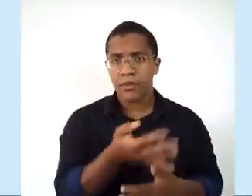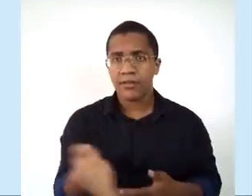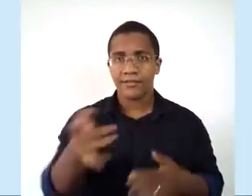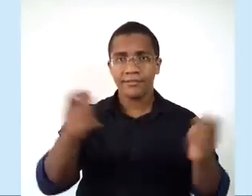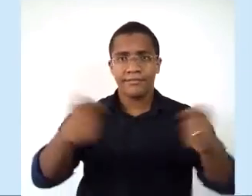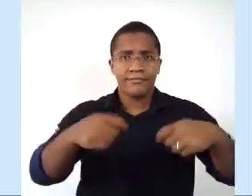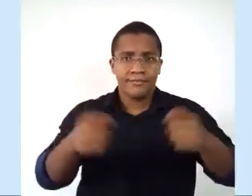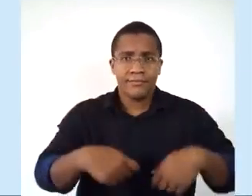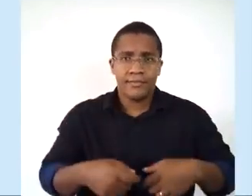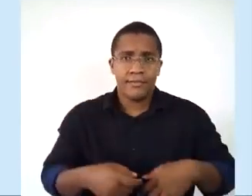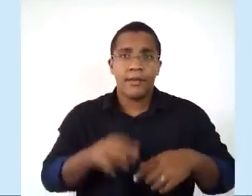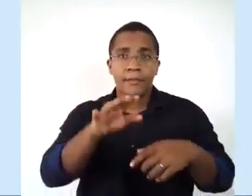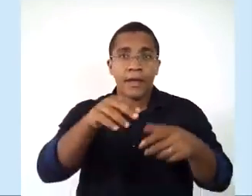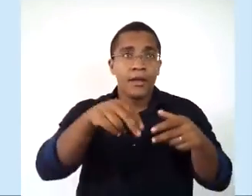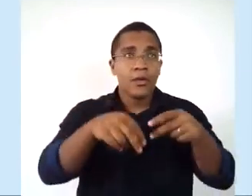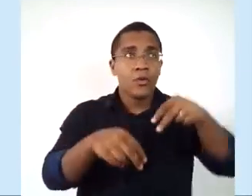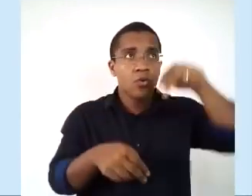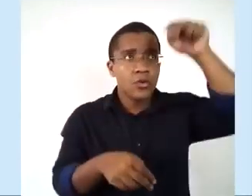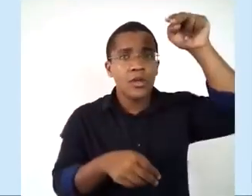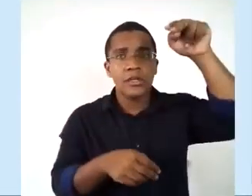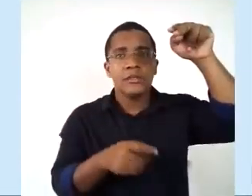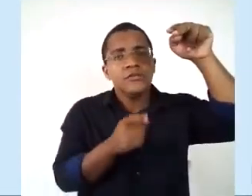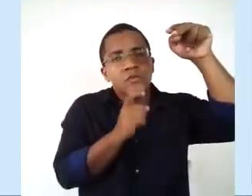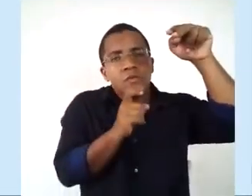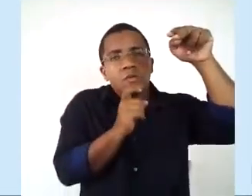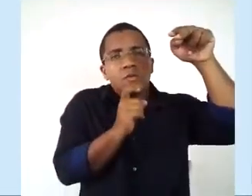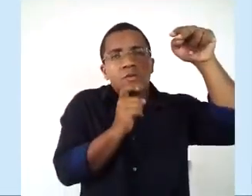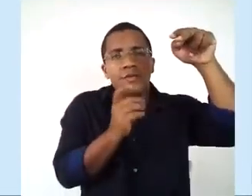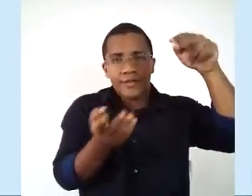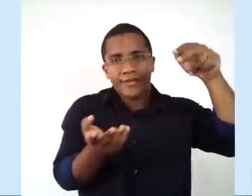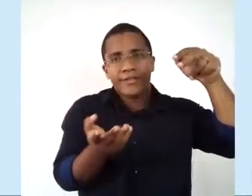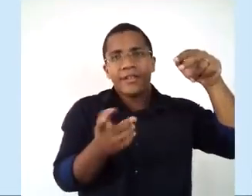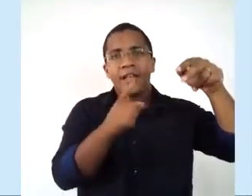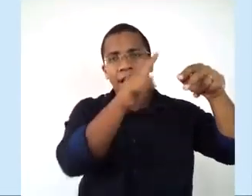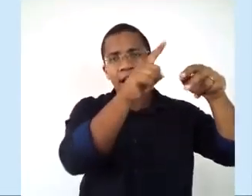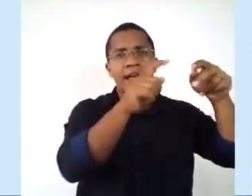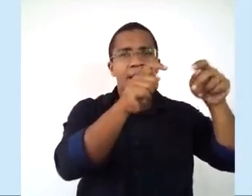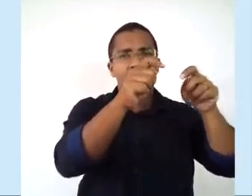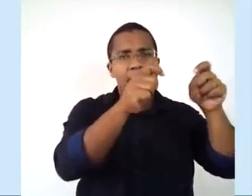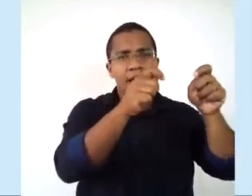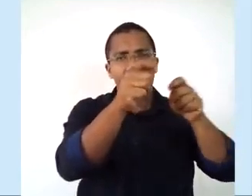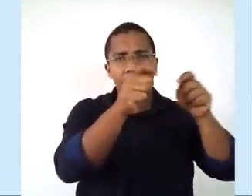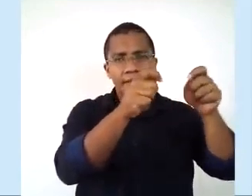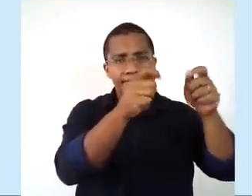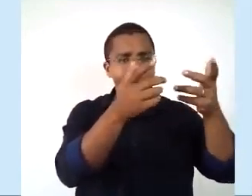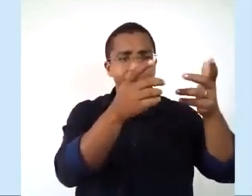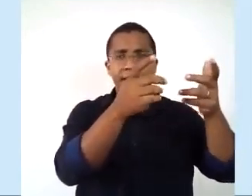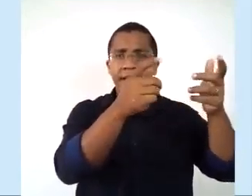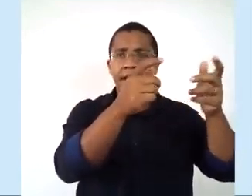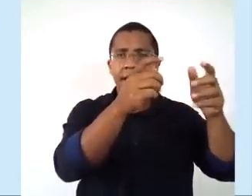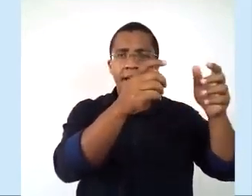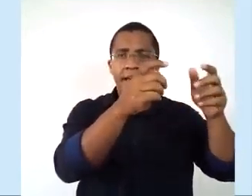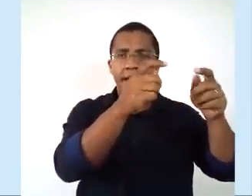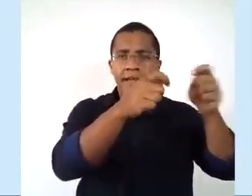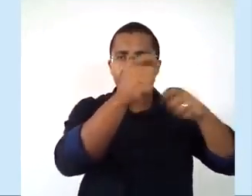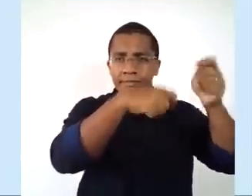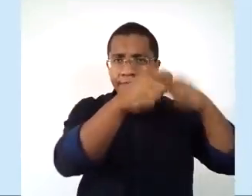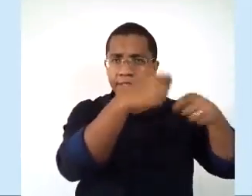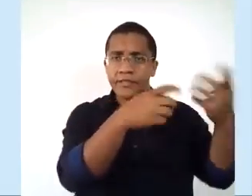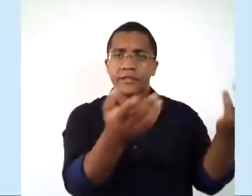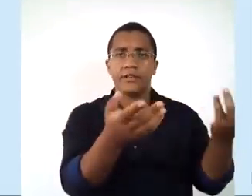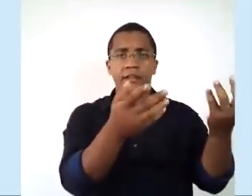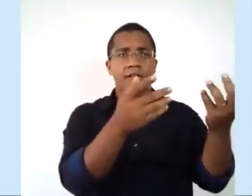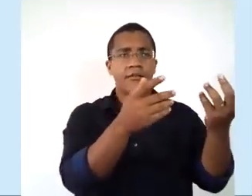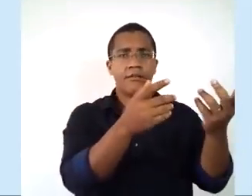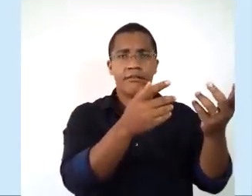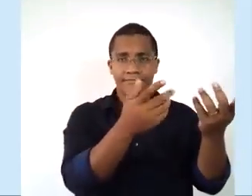Enquanto ao norte, as áreas são um pouco mais frias, tá? Então, fica uma região mais administrativa, fica uma região mais econômica,